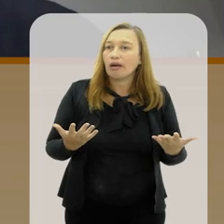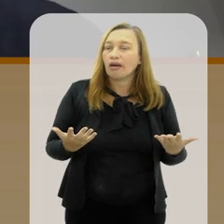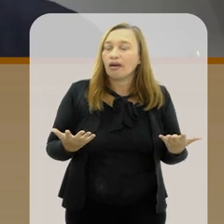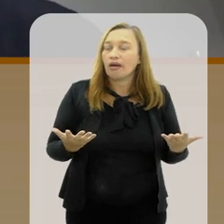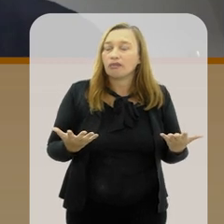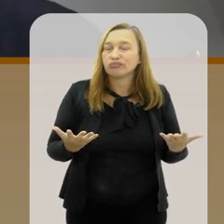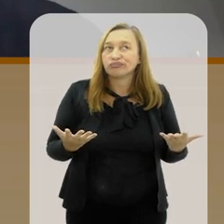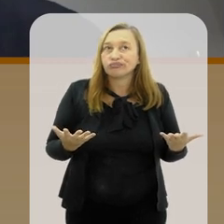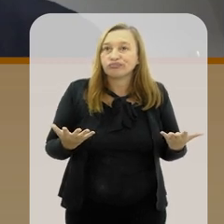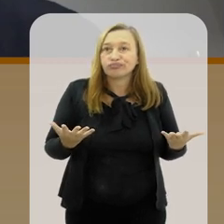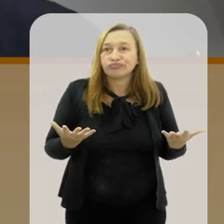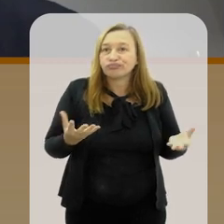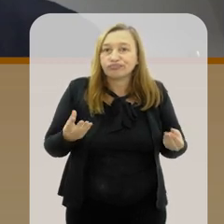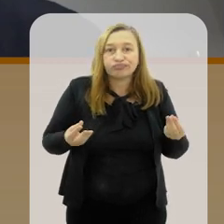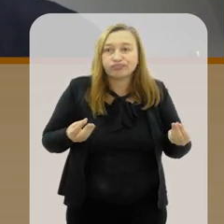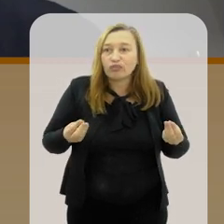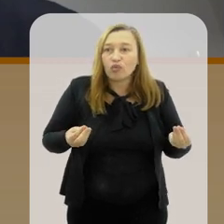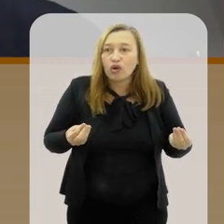sobre...